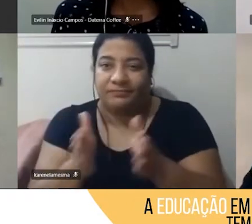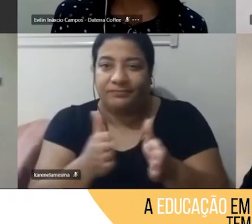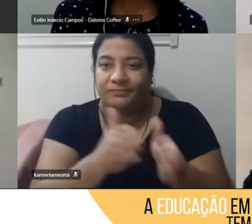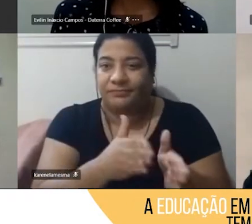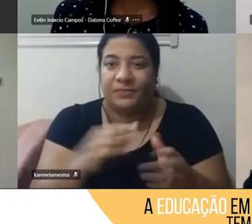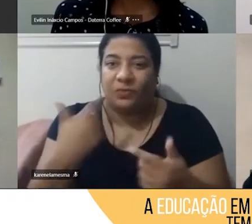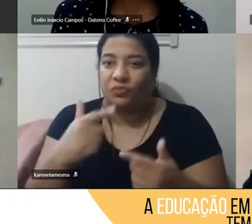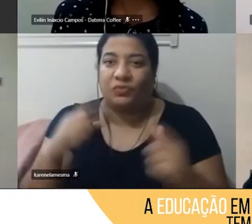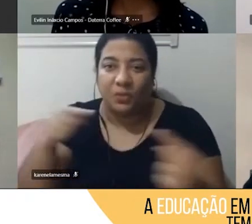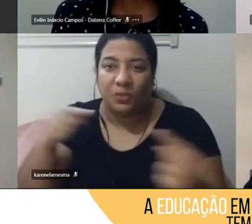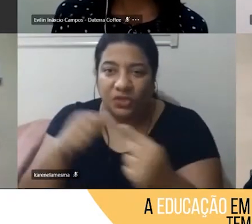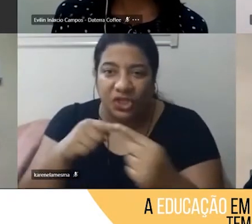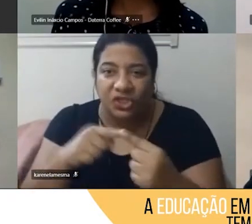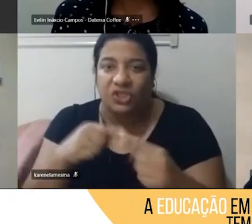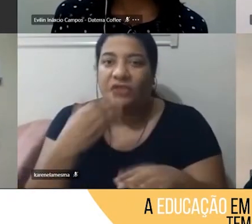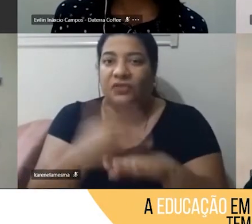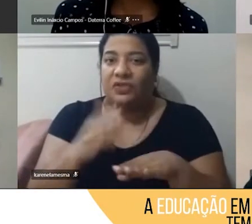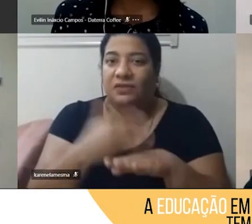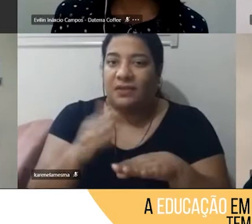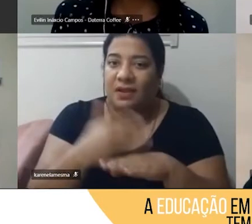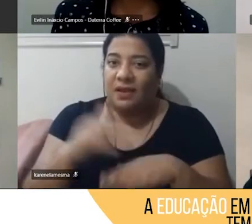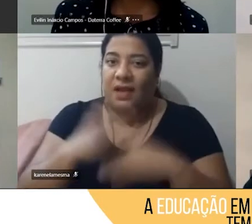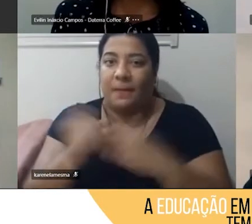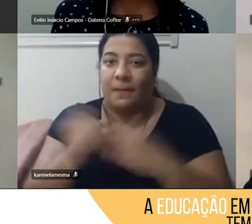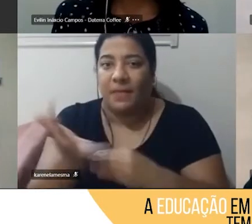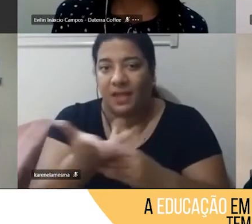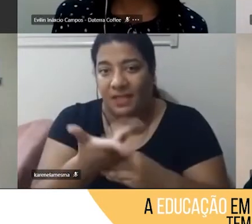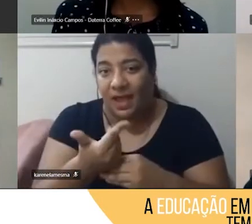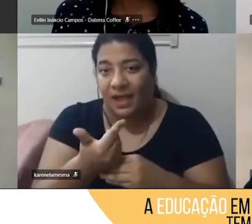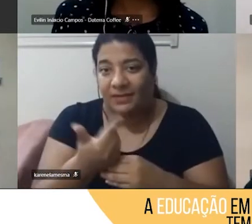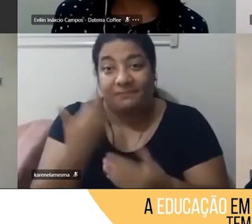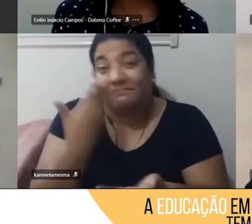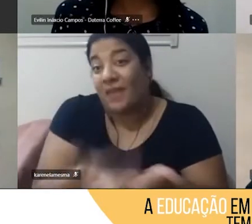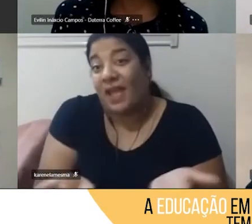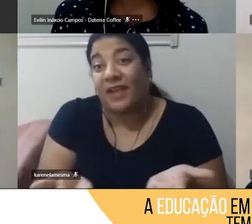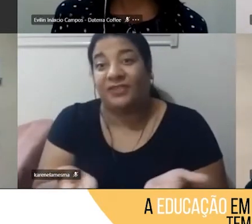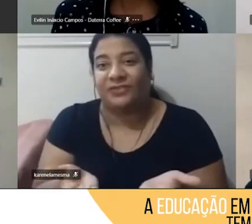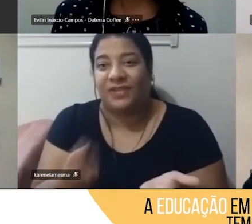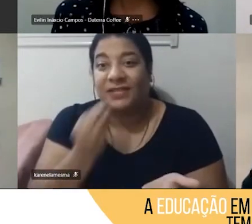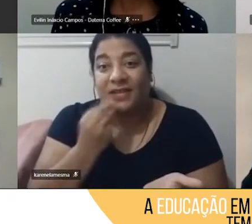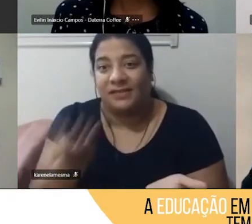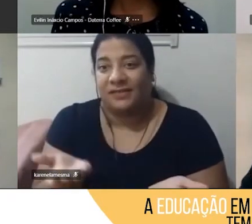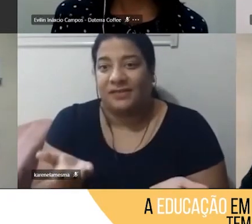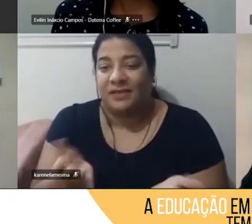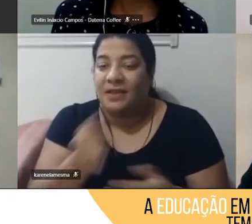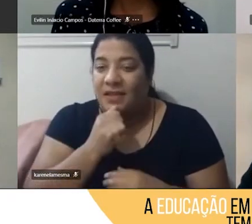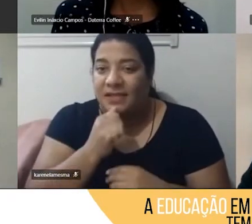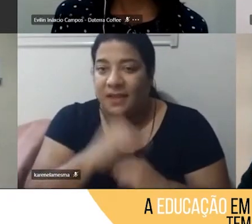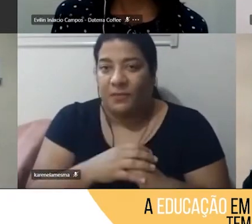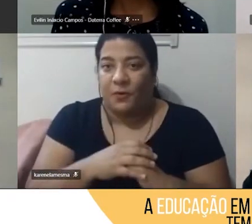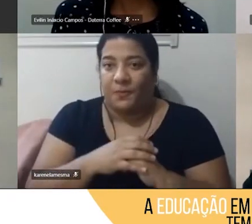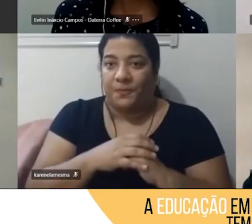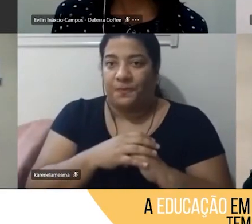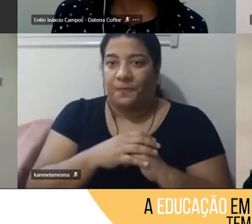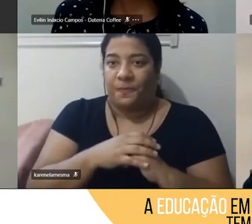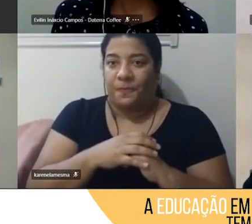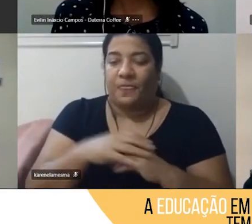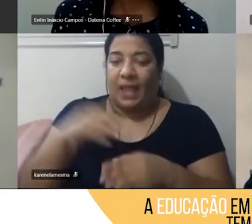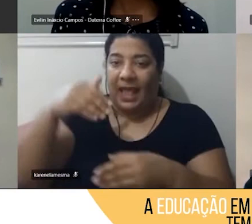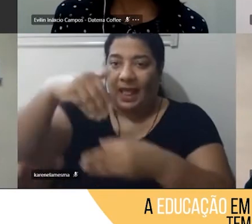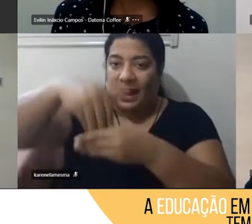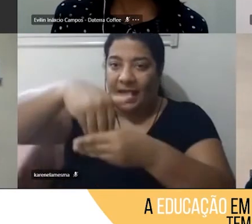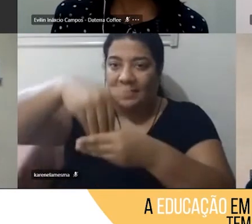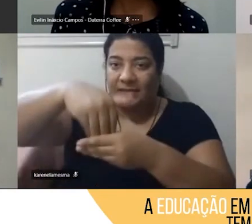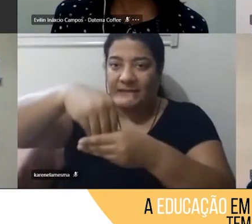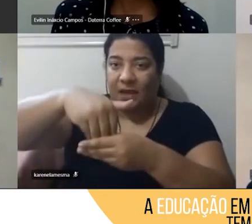desenvolver essas habilidades, aí eu perco a chance de fazer isso, então, vou dar um exemplo, a gente tem ali as eleições, se